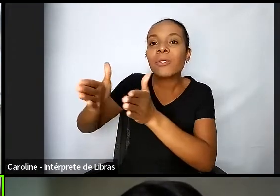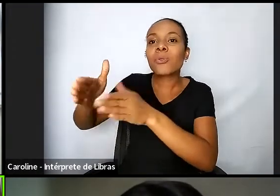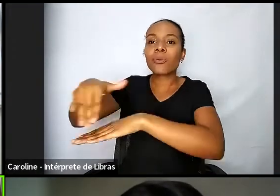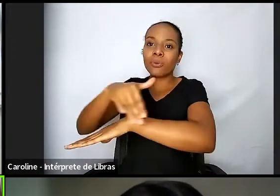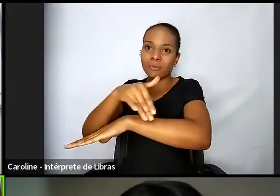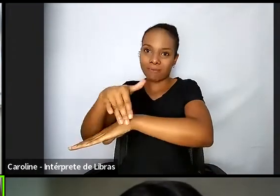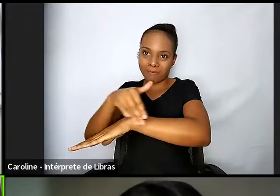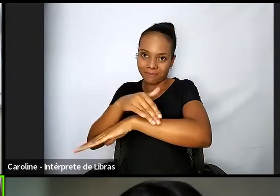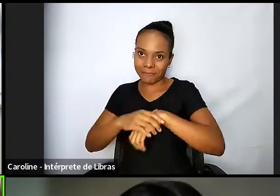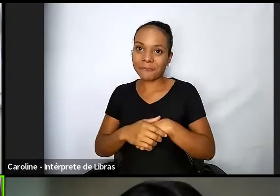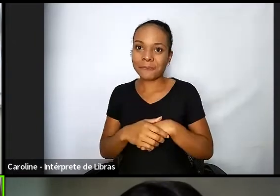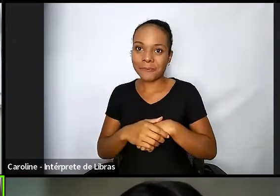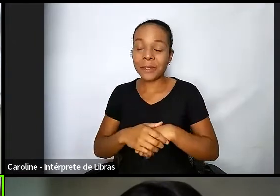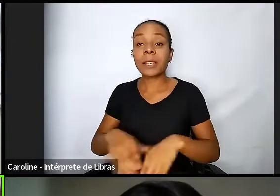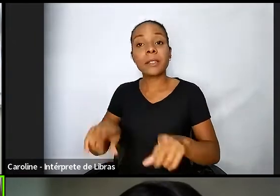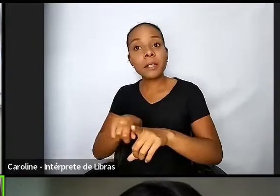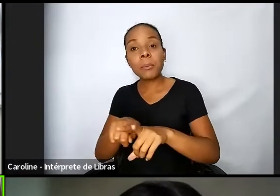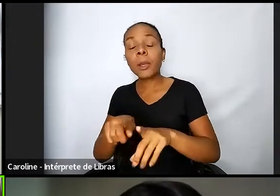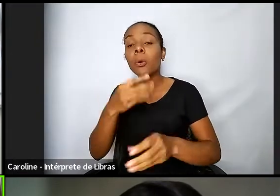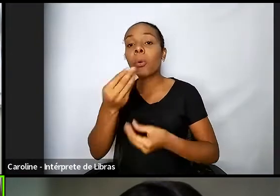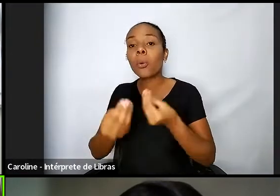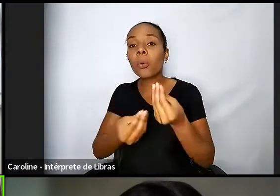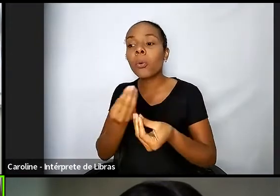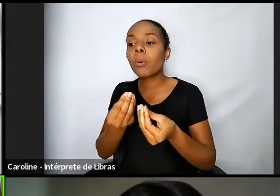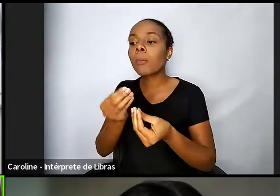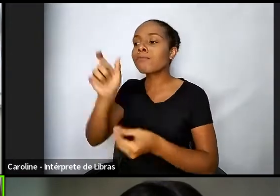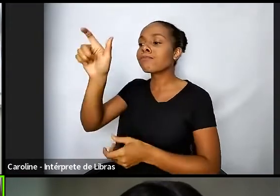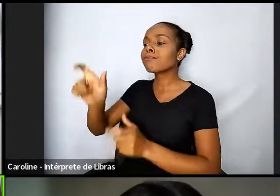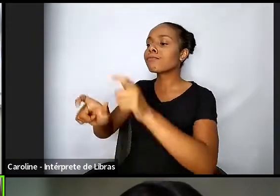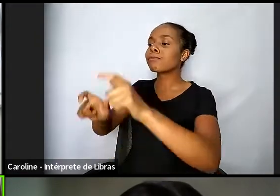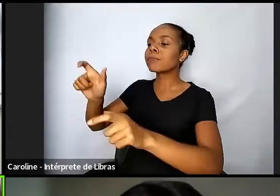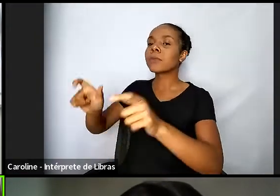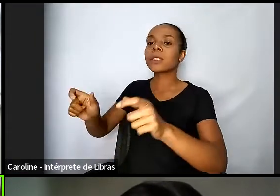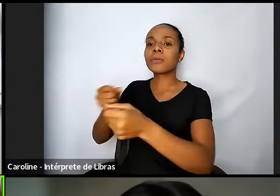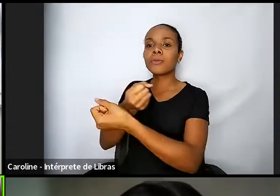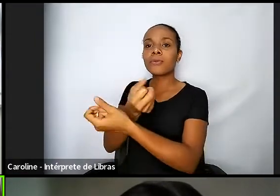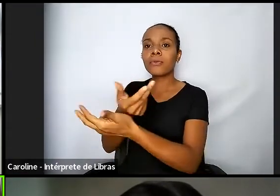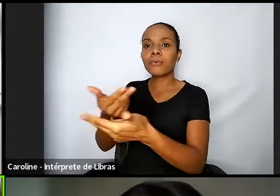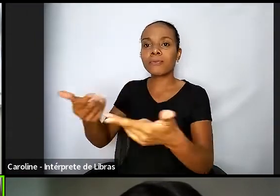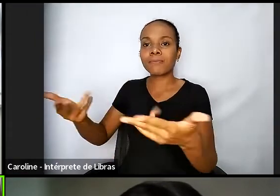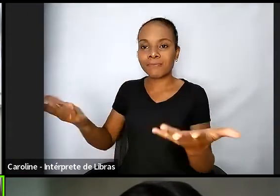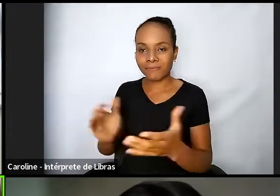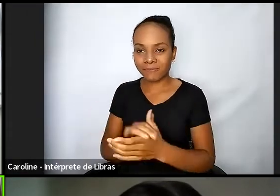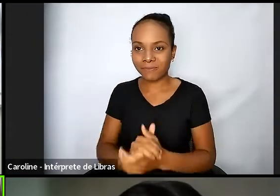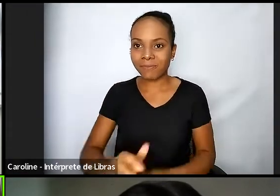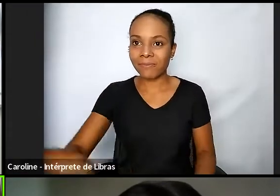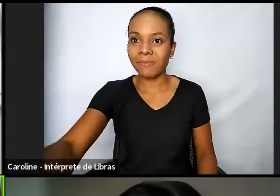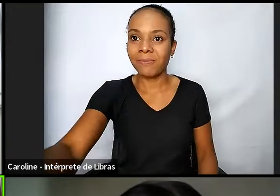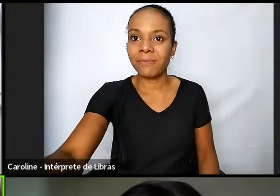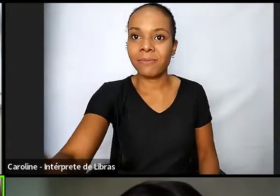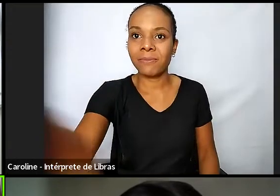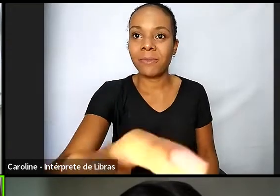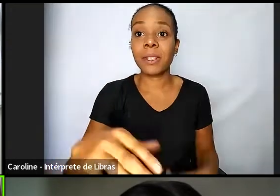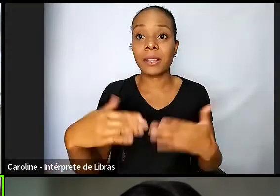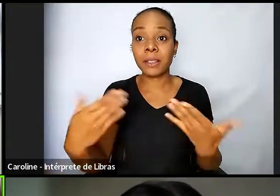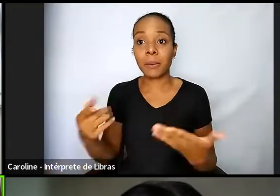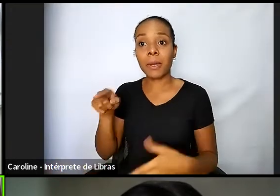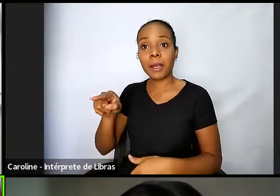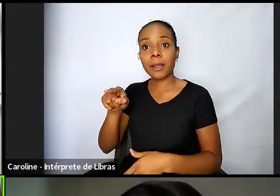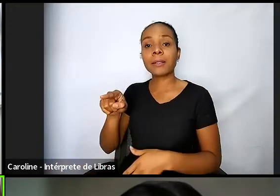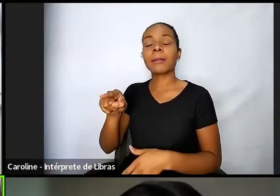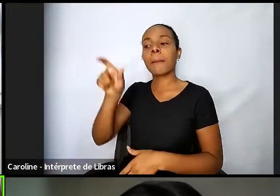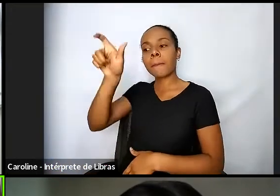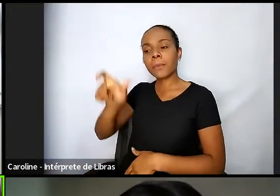enquanto sujeitos de direito. Então, a pessoa que está nessa situação de rua, ela é ser